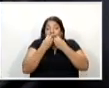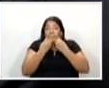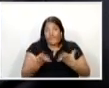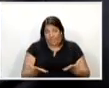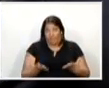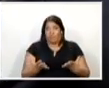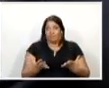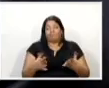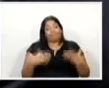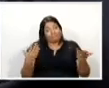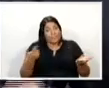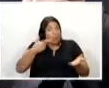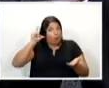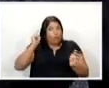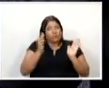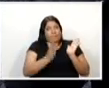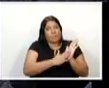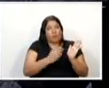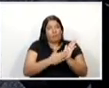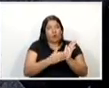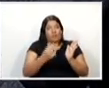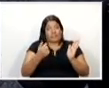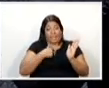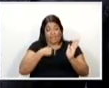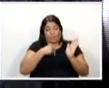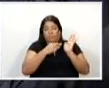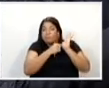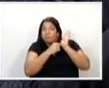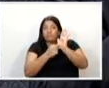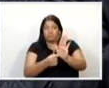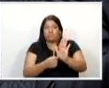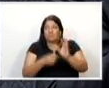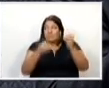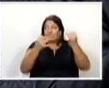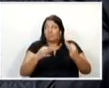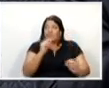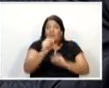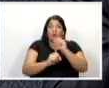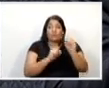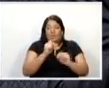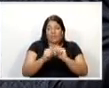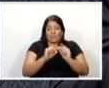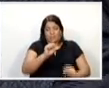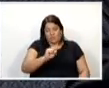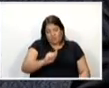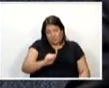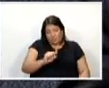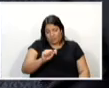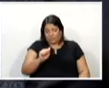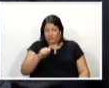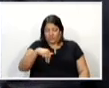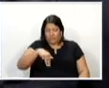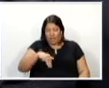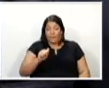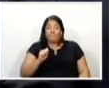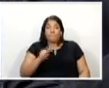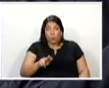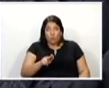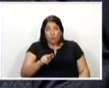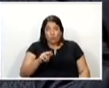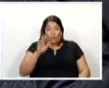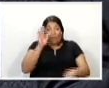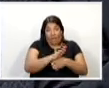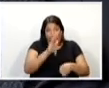presidente, um dos projetos de lei apresentados por mim ontem, diz respeito ao SAMU, ao Serviço de